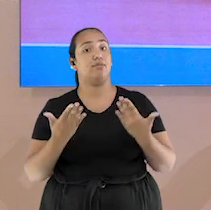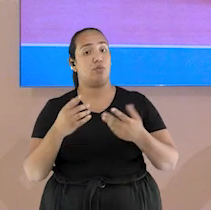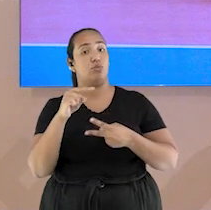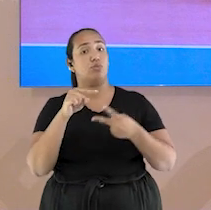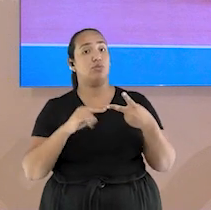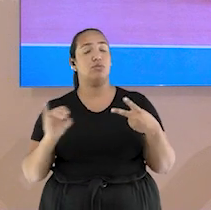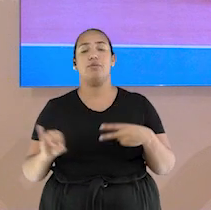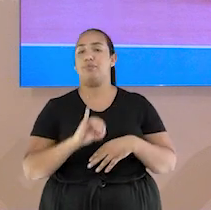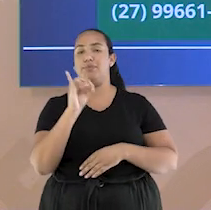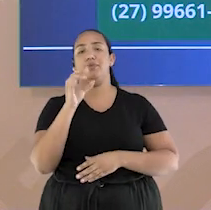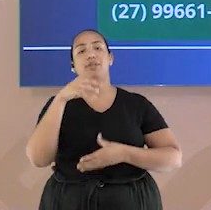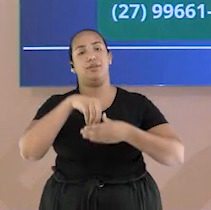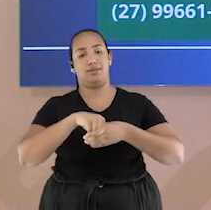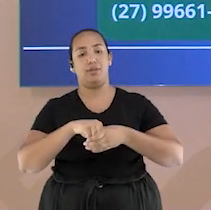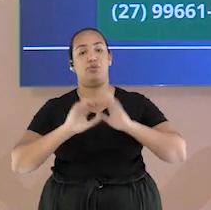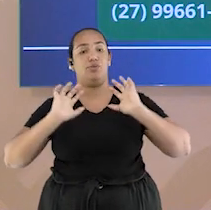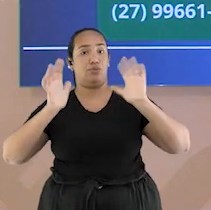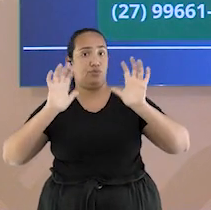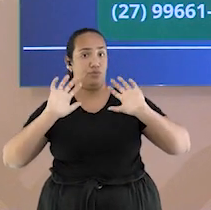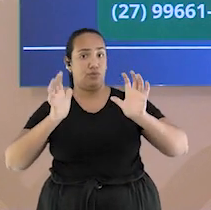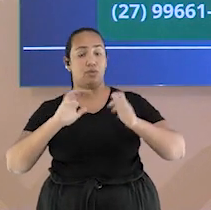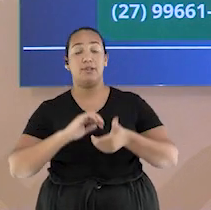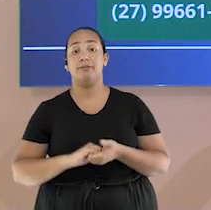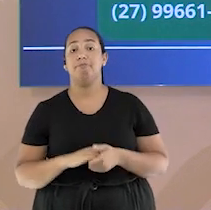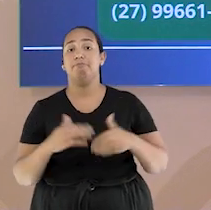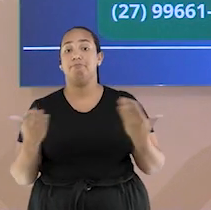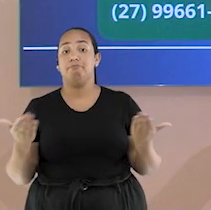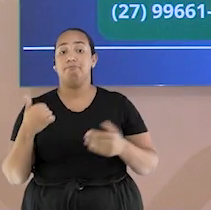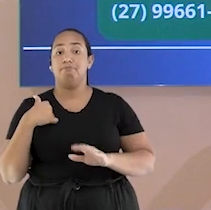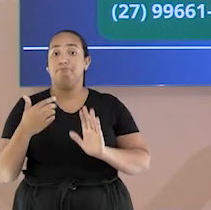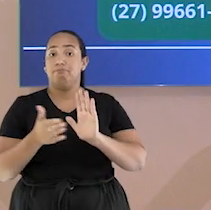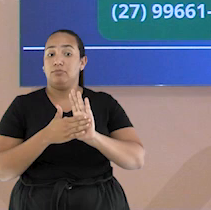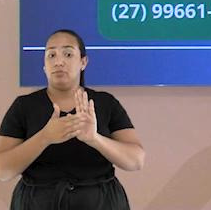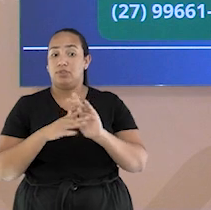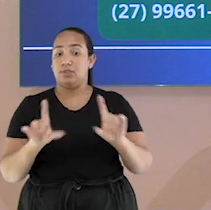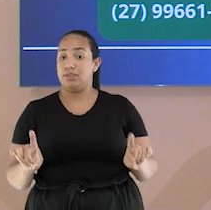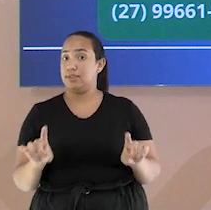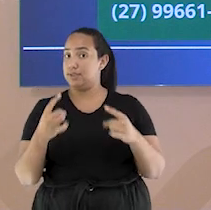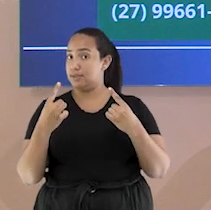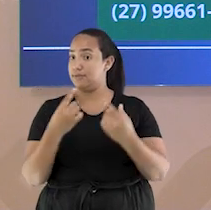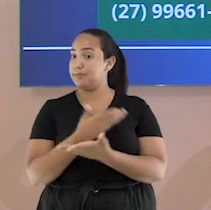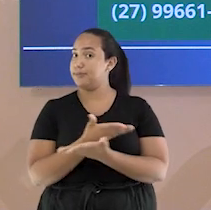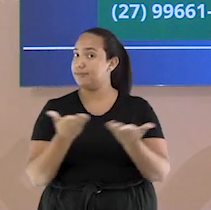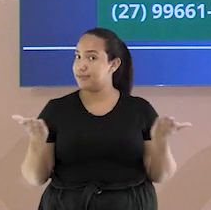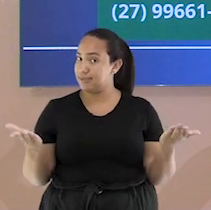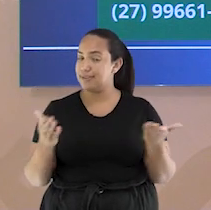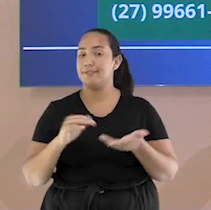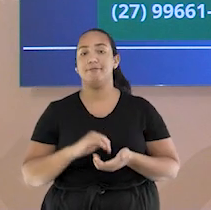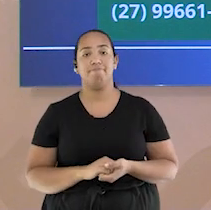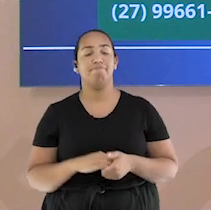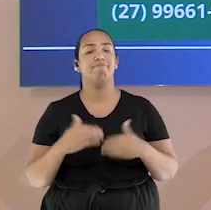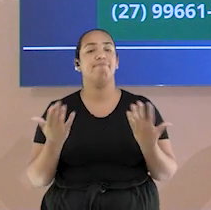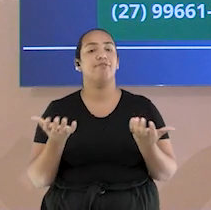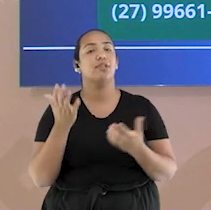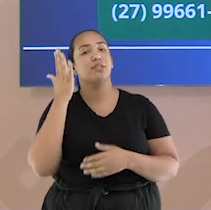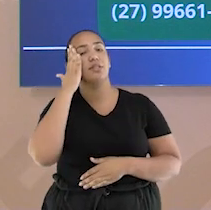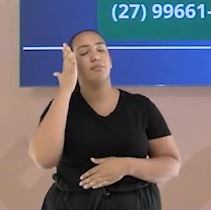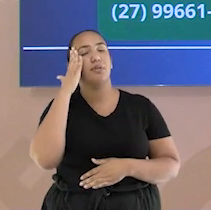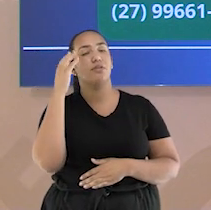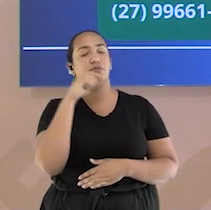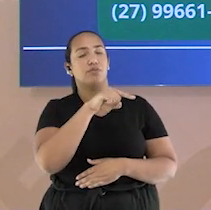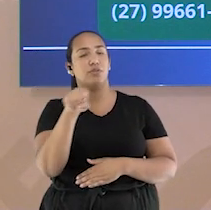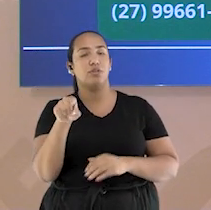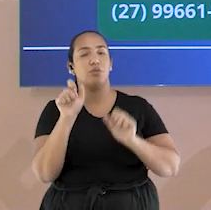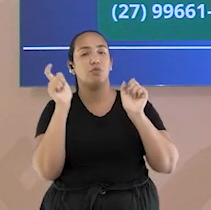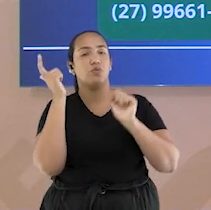agora eu vou propor um desafio para vocês aí de casa quero ver quem consegue mandar uma foto